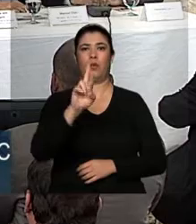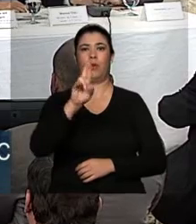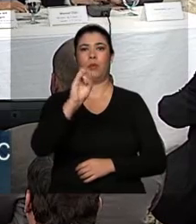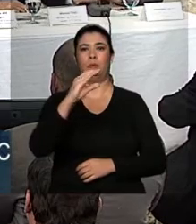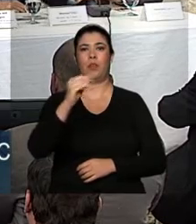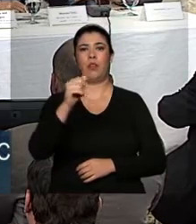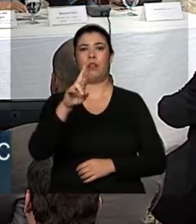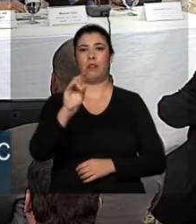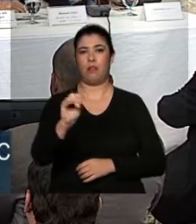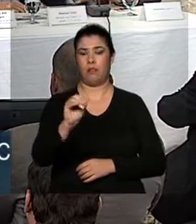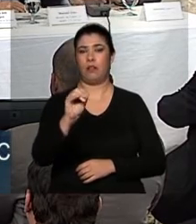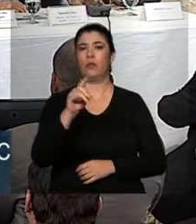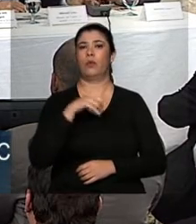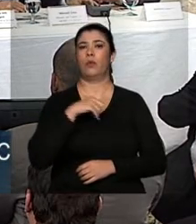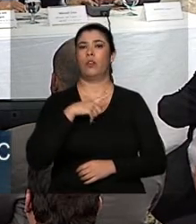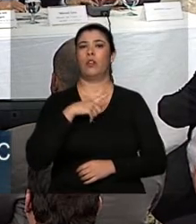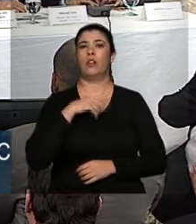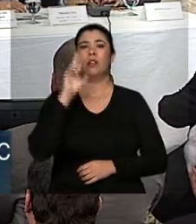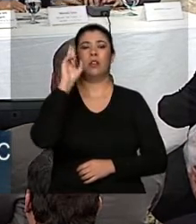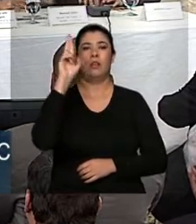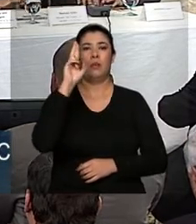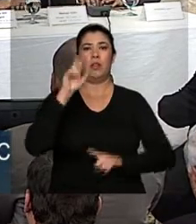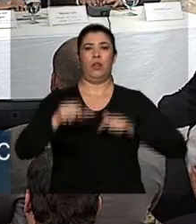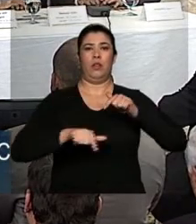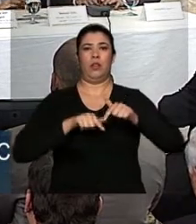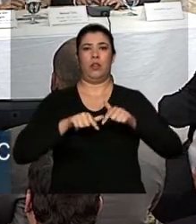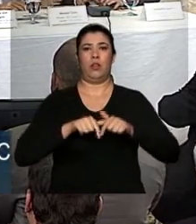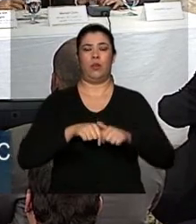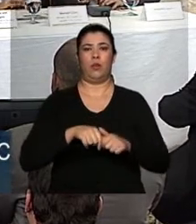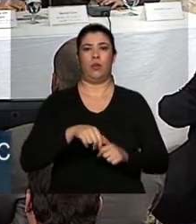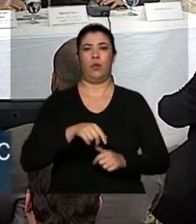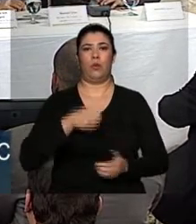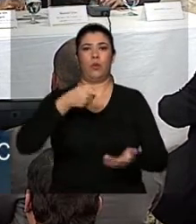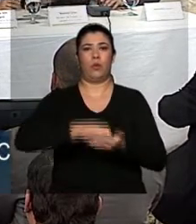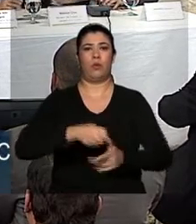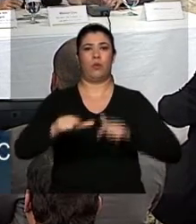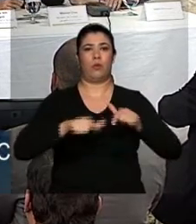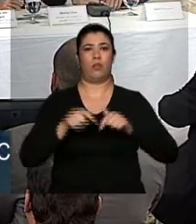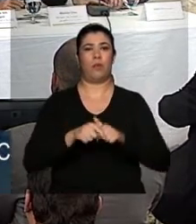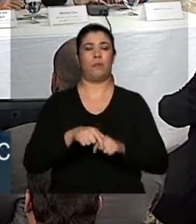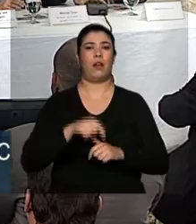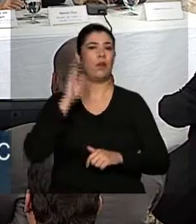desembarcador do Tribunal do Trabalho do Estado do Paraná.